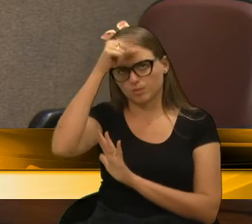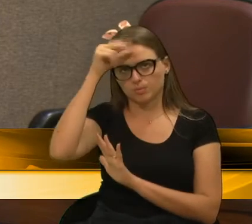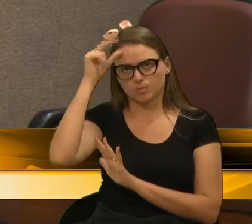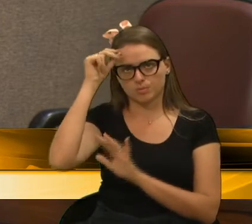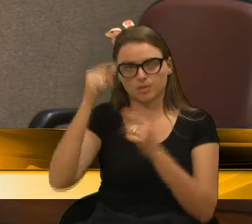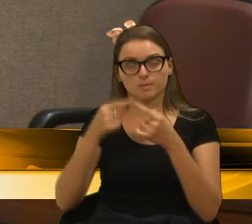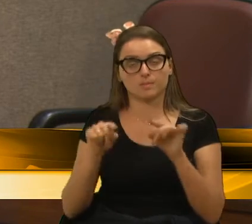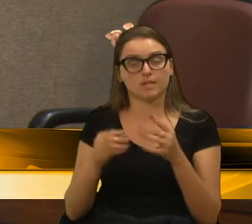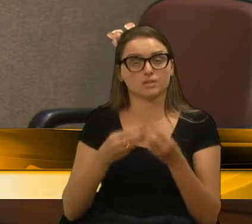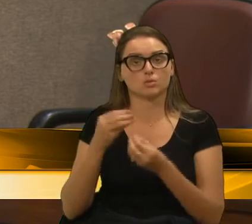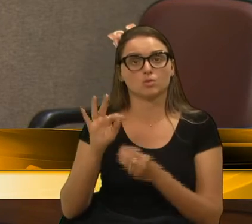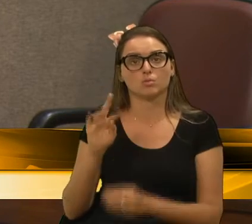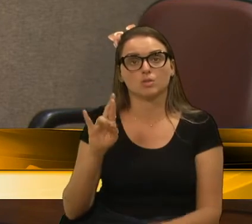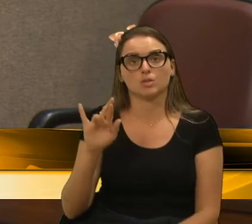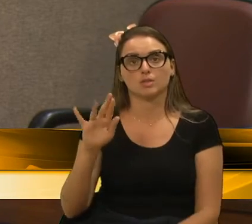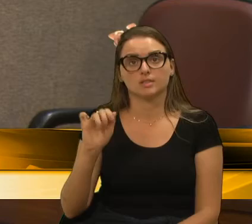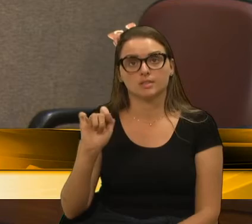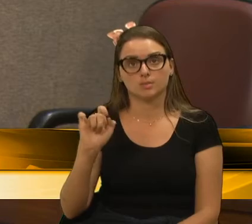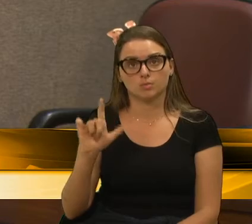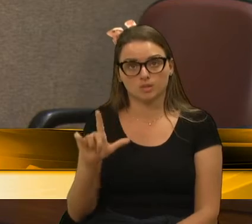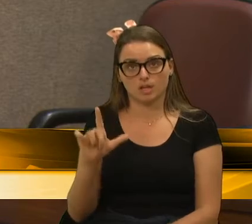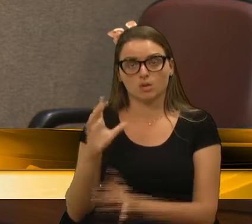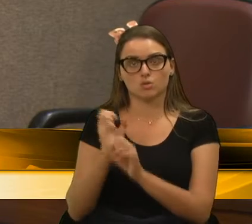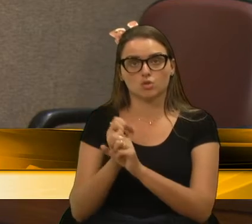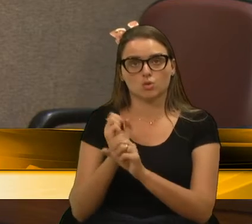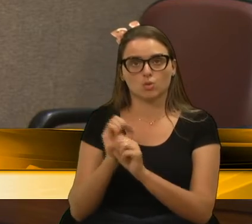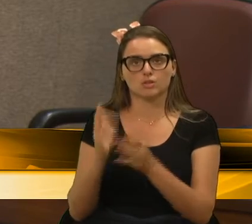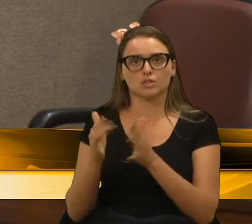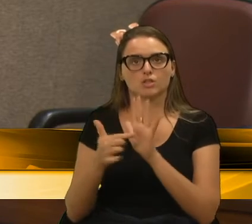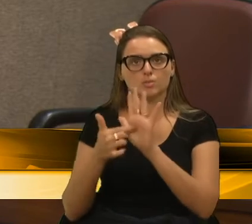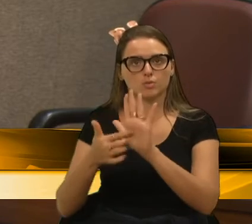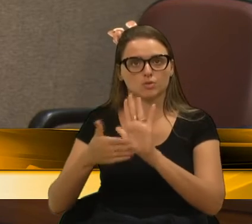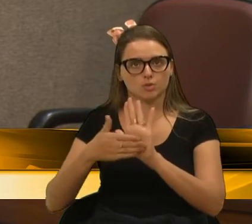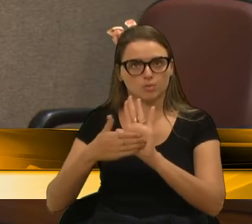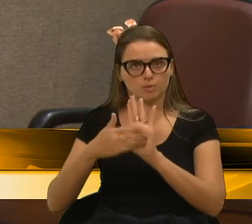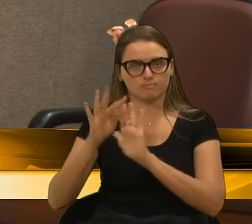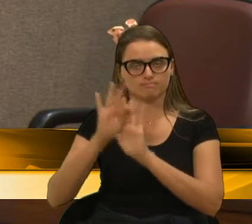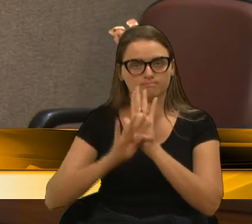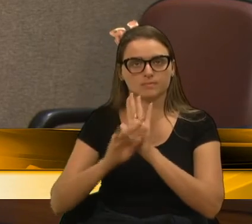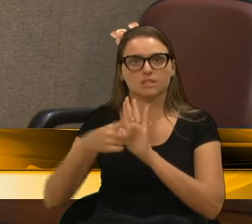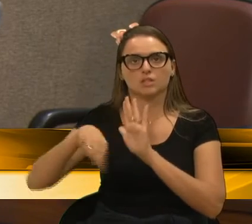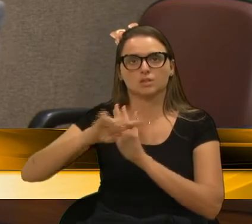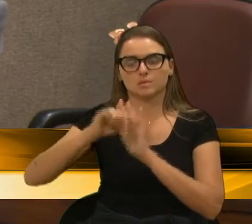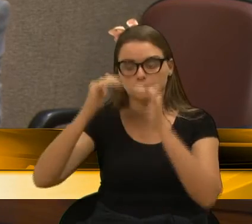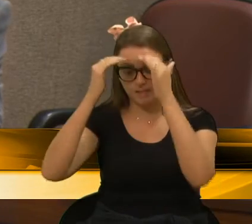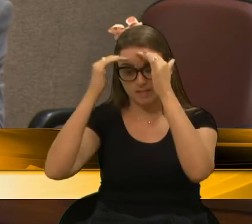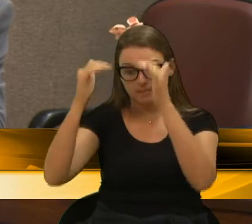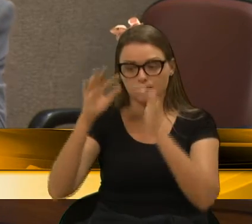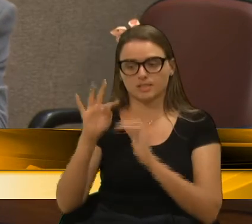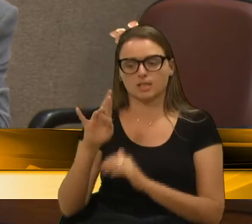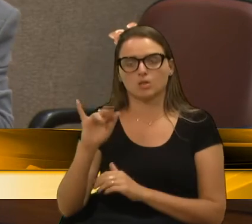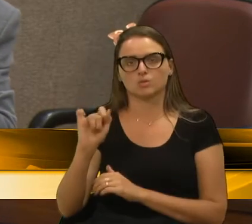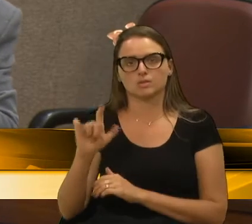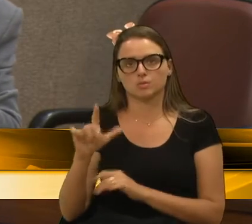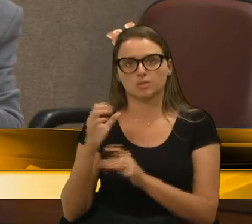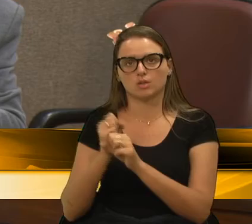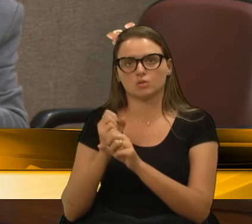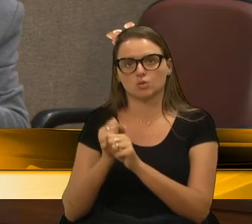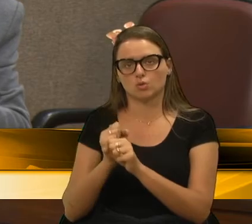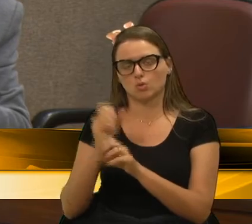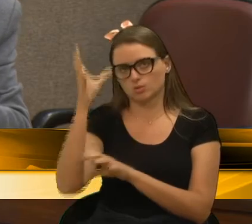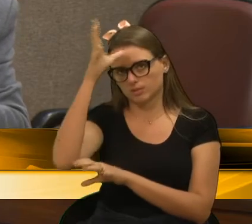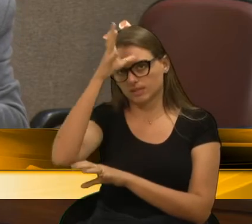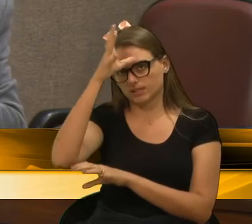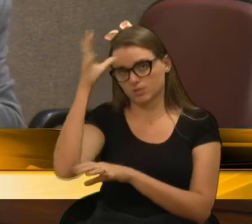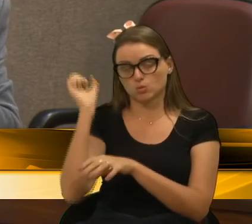Tribunal de Contas já apontou essa matéria e nós temos que respeitar o Tribunal de Contas do Rio Grande do Sul, é muito importante que se